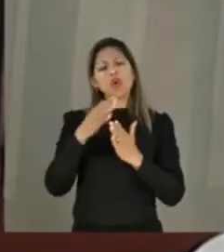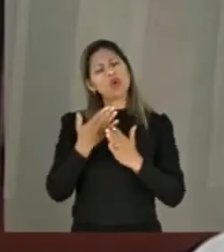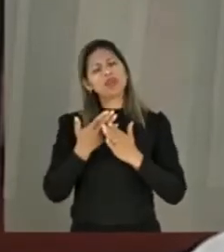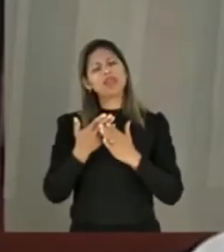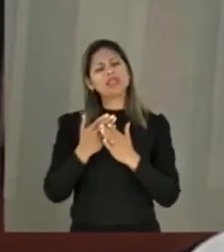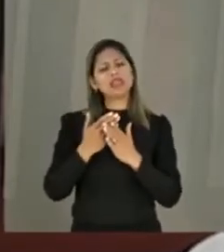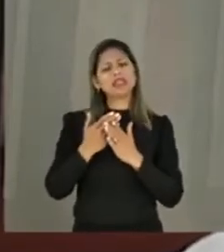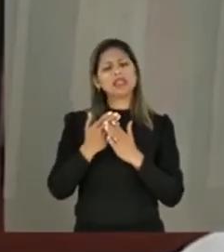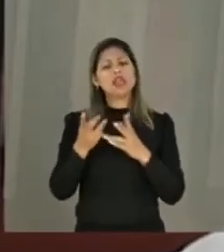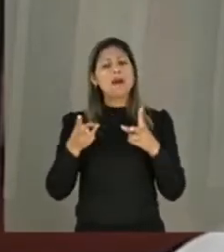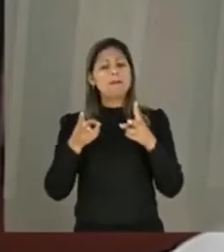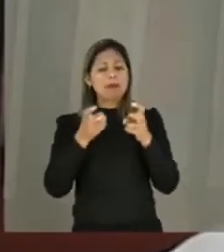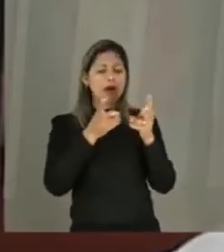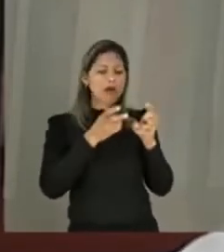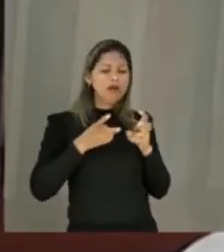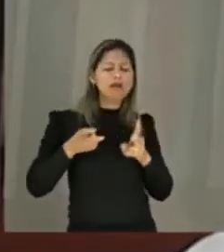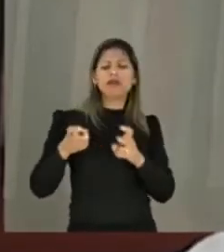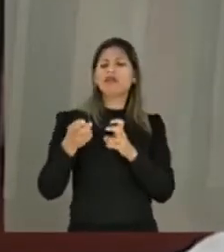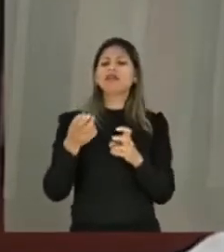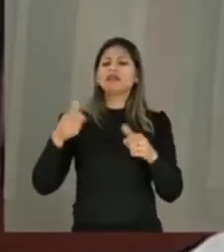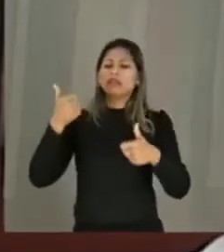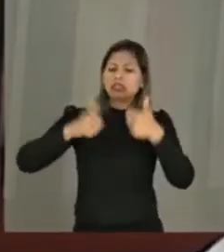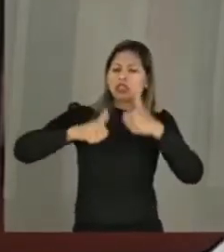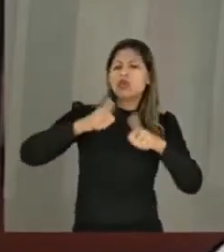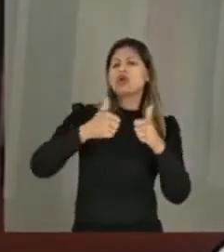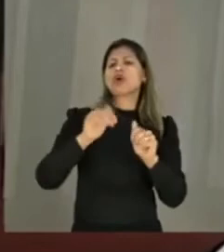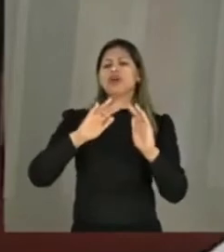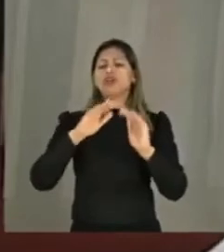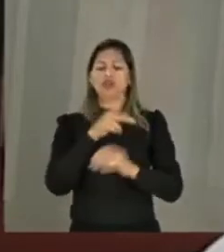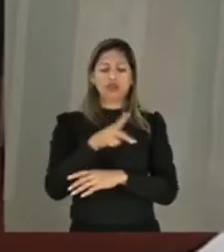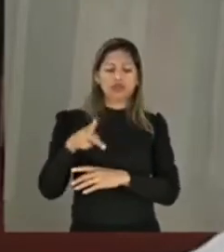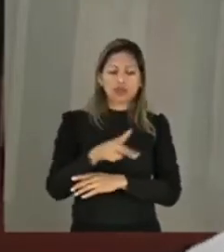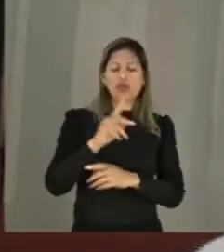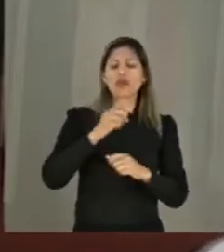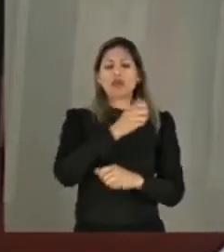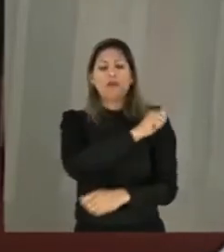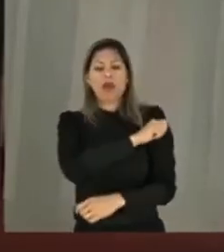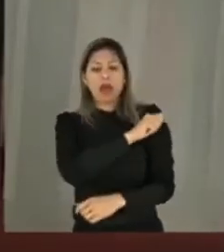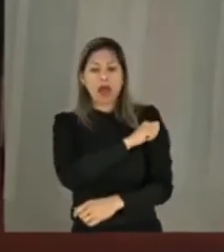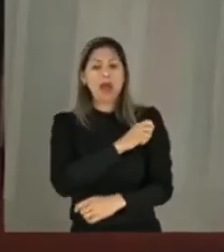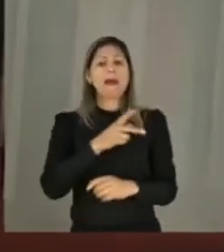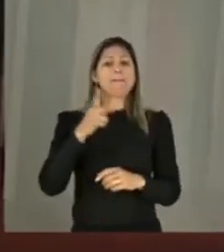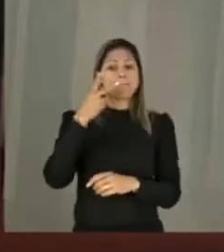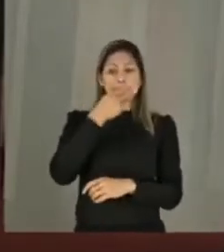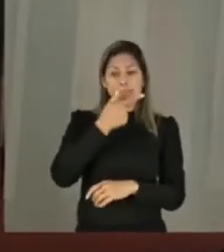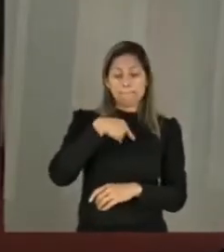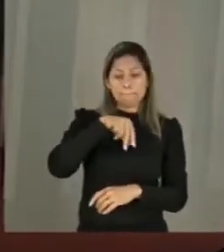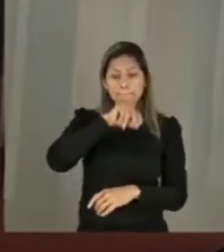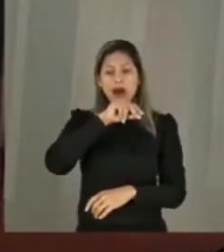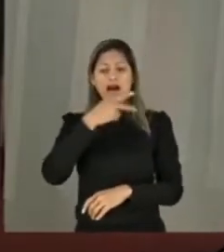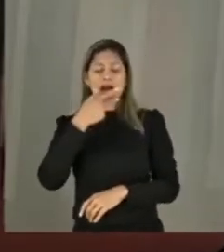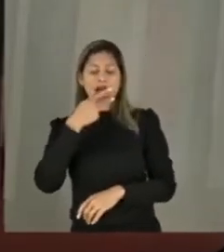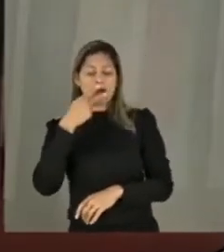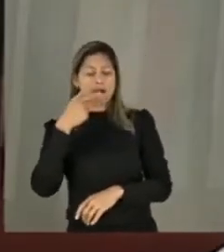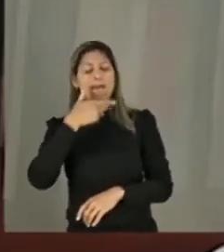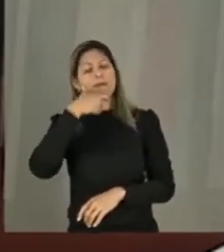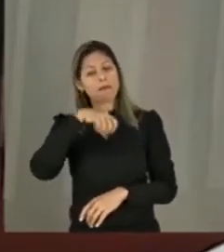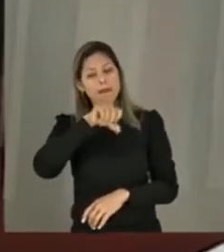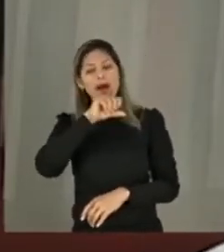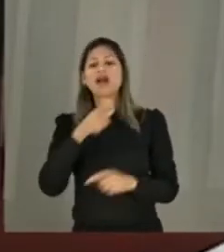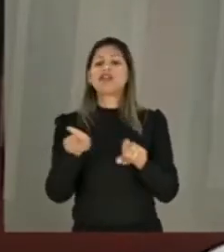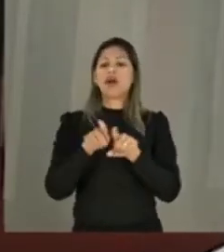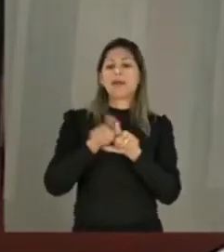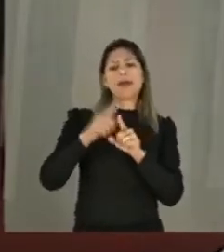diferente, de estudantes, professores, gestores, comunidades escolares e pais pensarem diferente a partir das